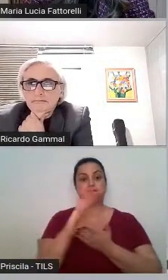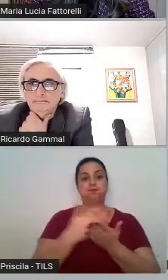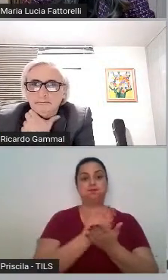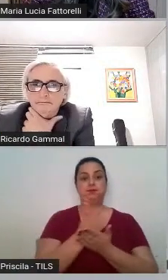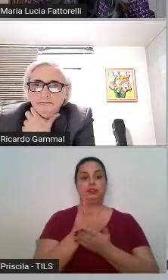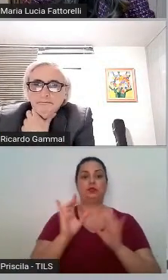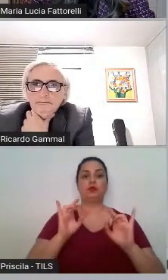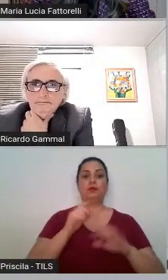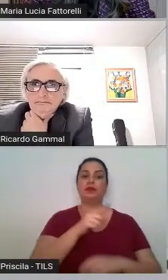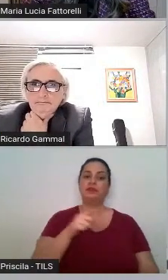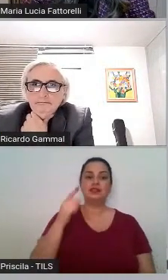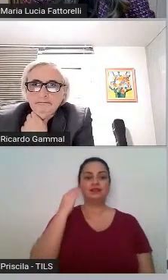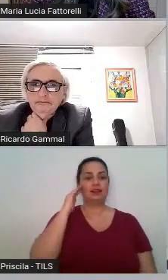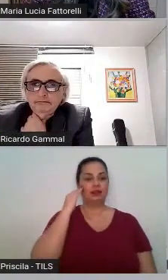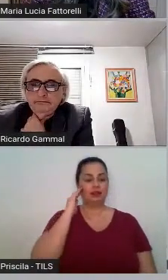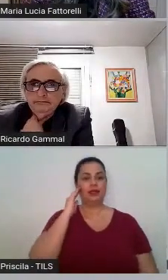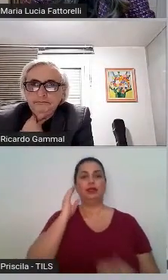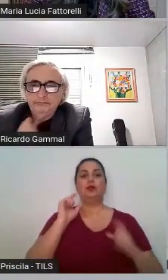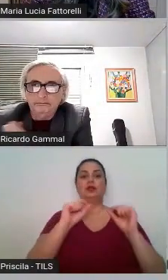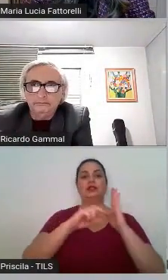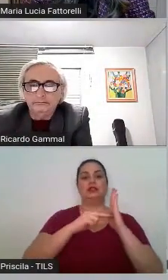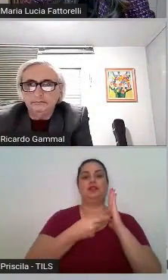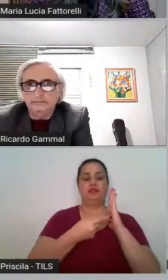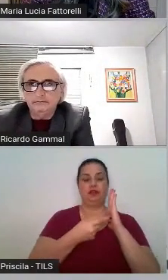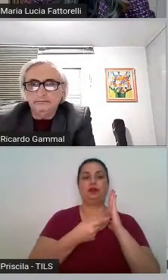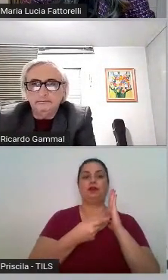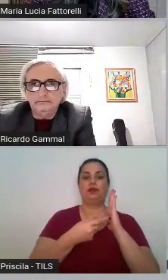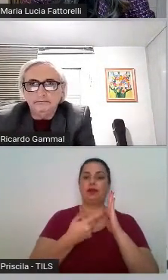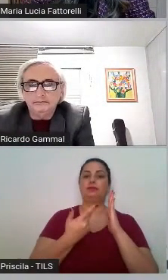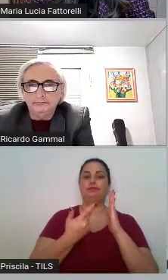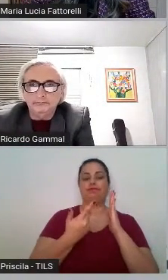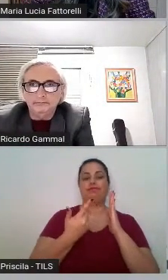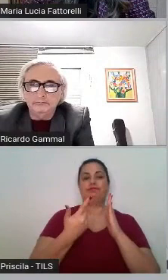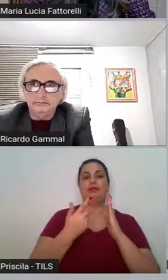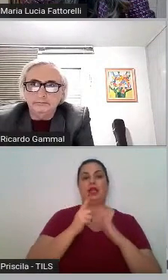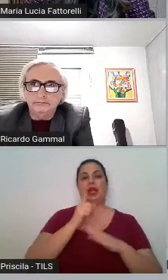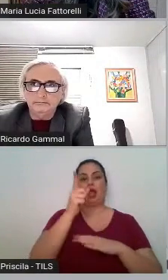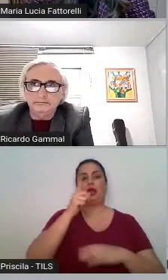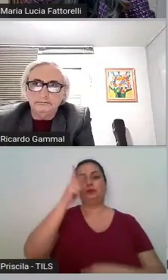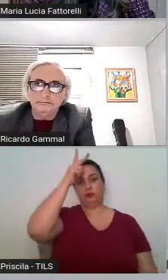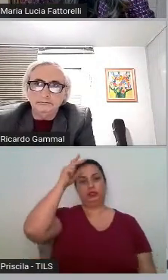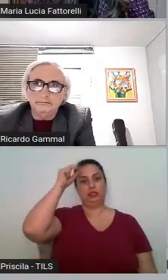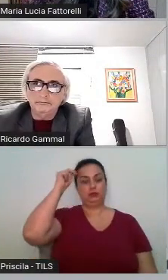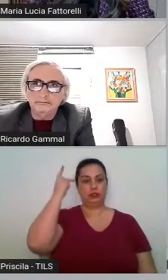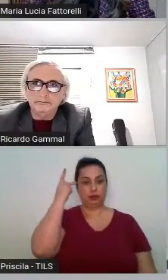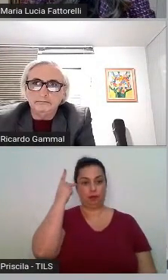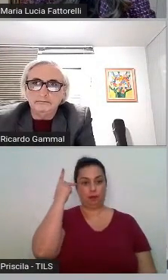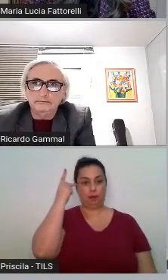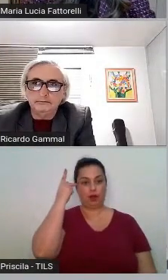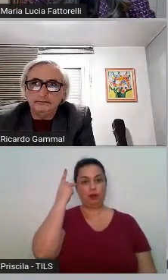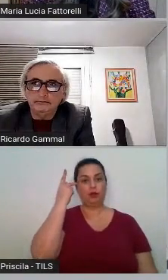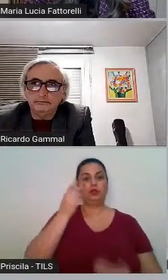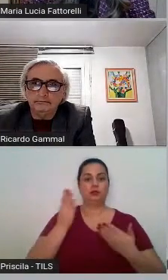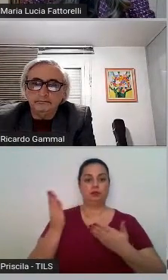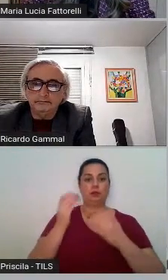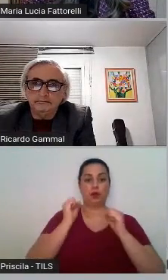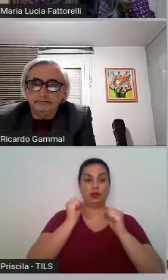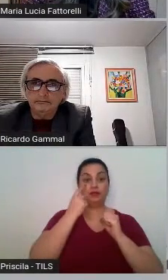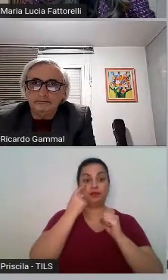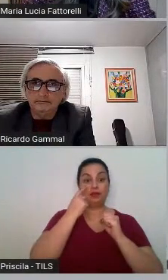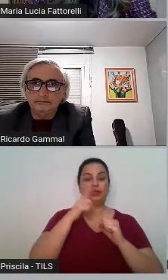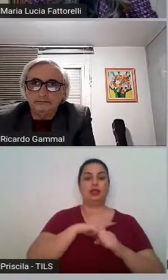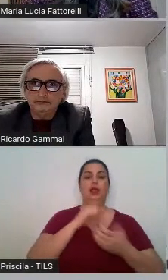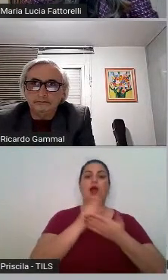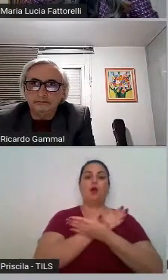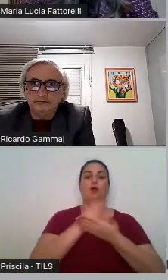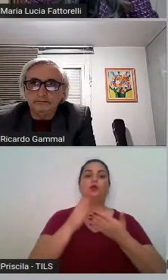para os cofres públicos de São Paulo, nós temos aqui alguns gastos da Prefeitura de